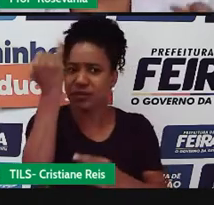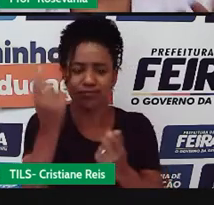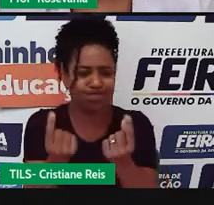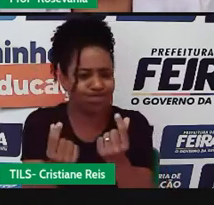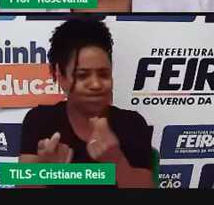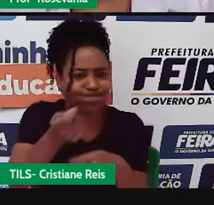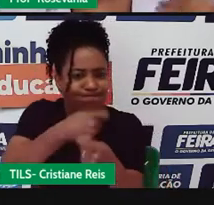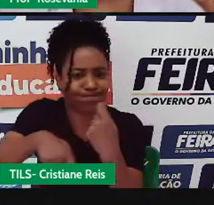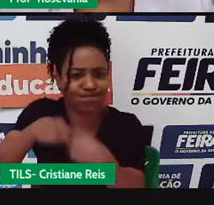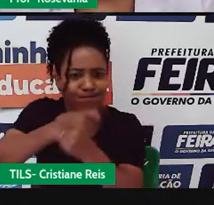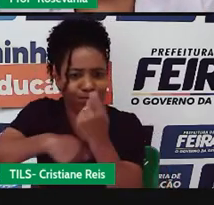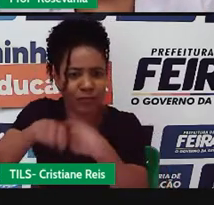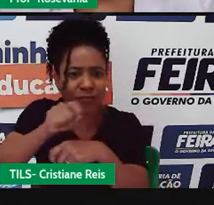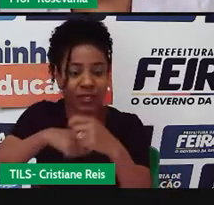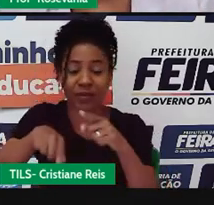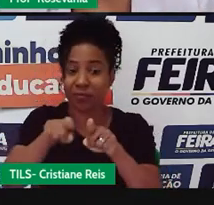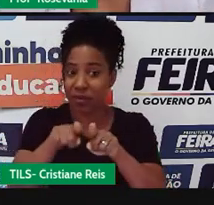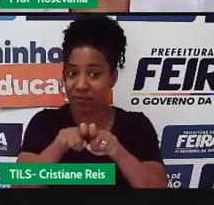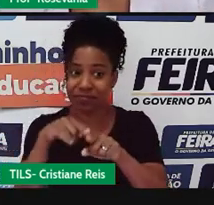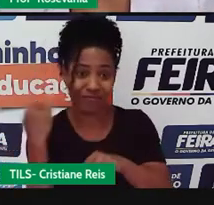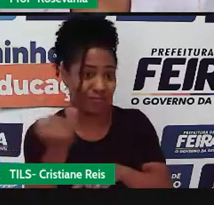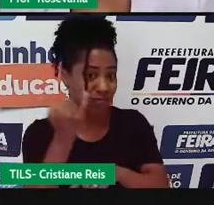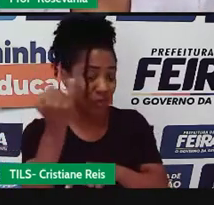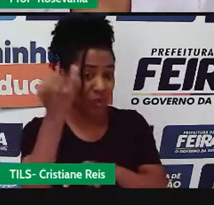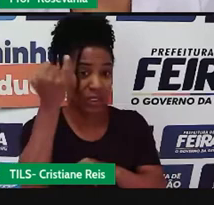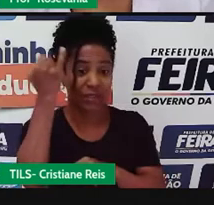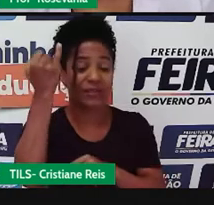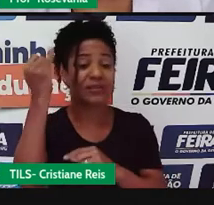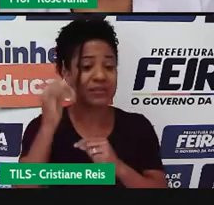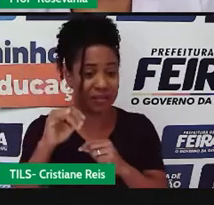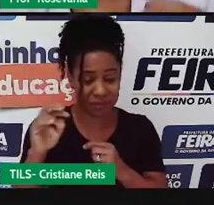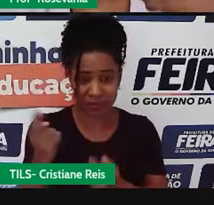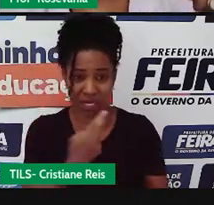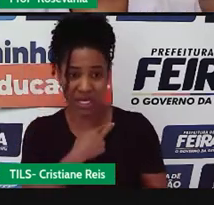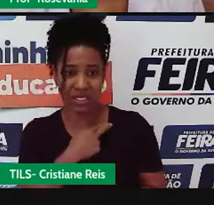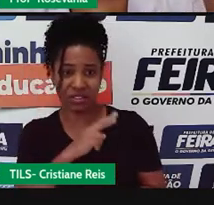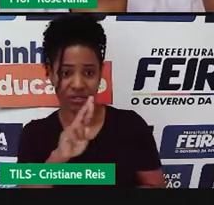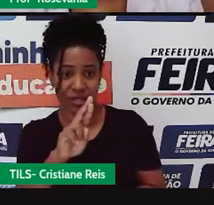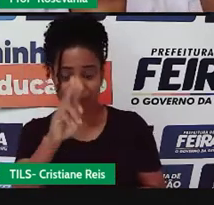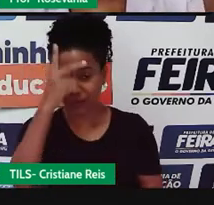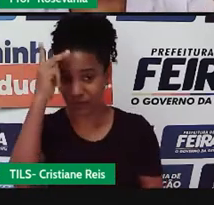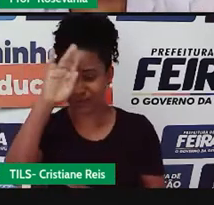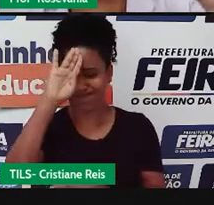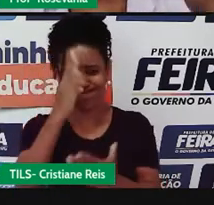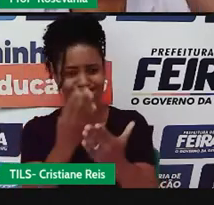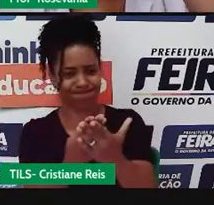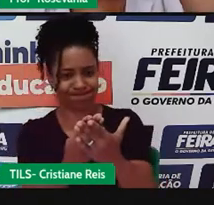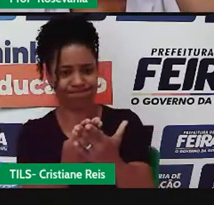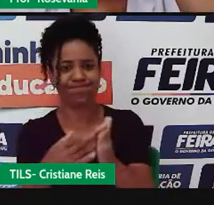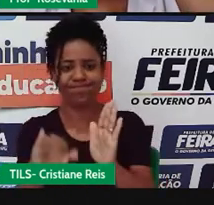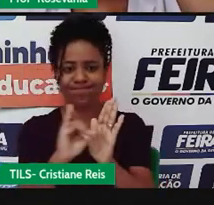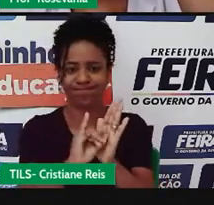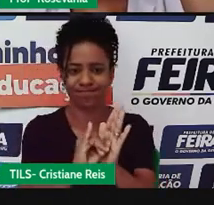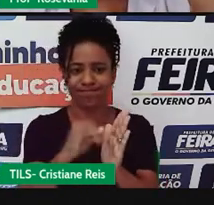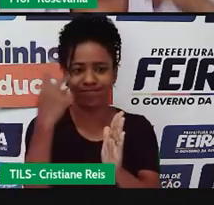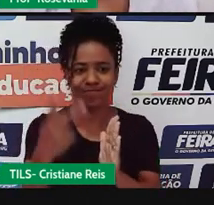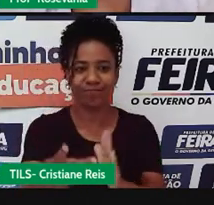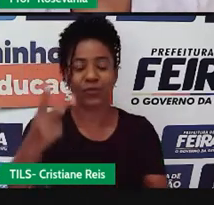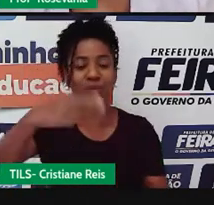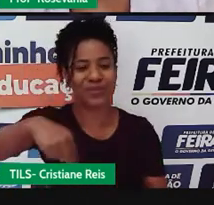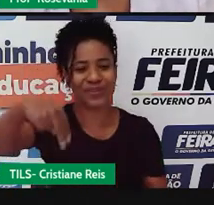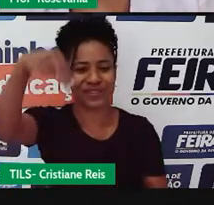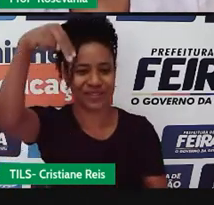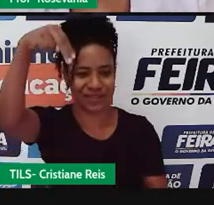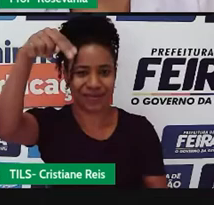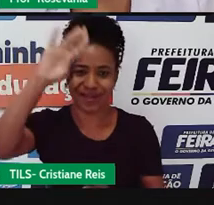importância mística também, né, essa parte religiosa, essa parte de identidade, né, do povo nordestino.